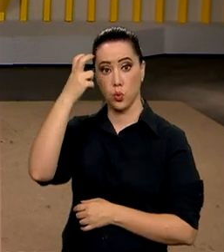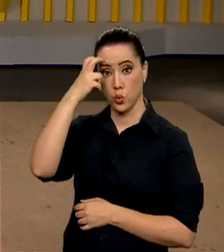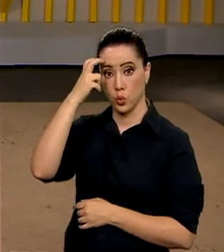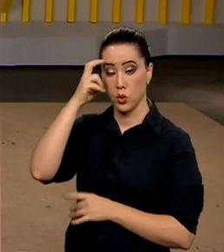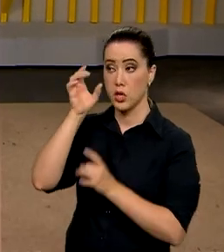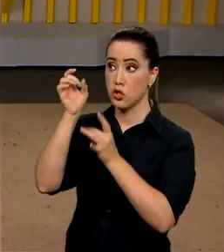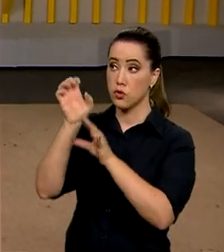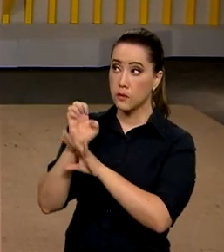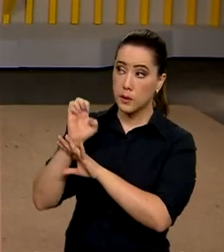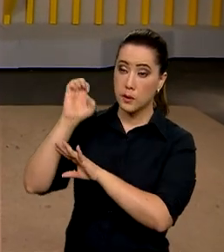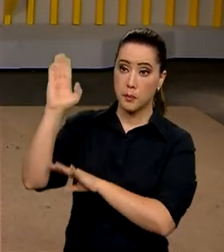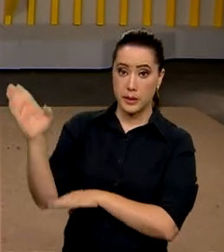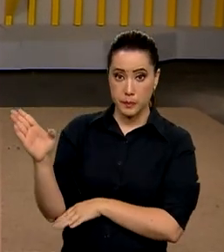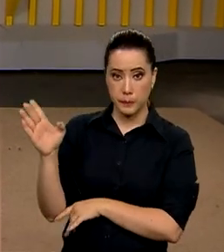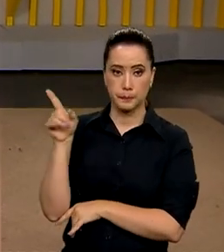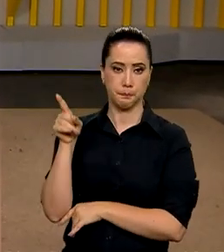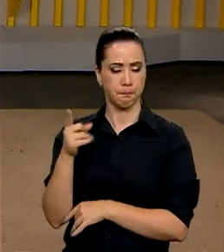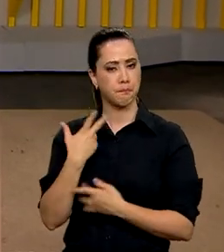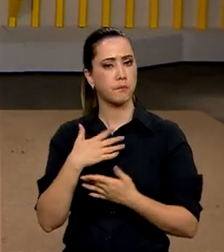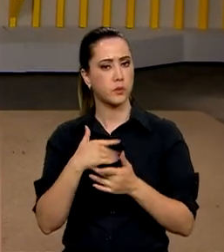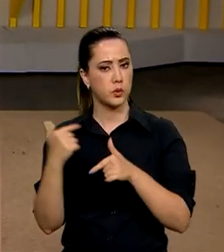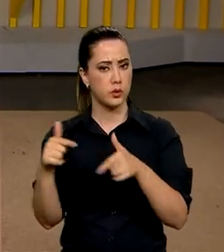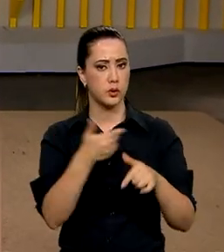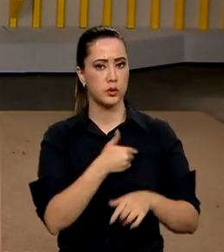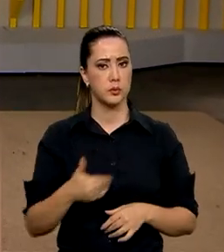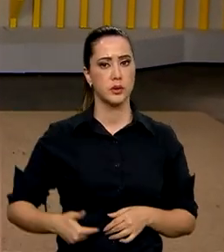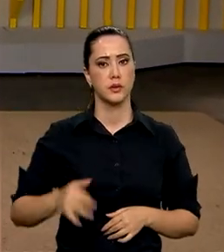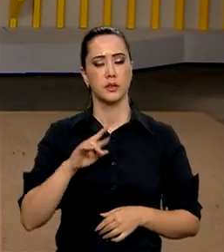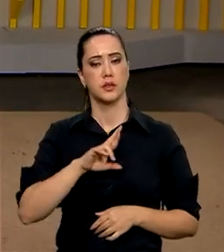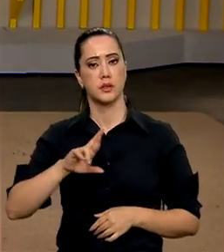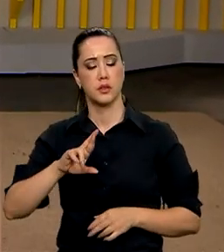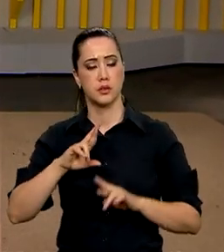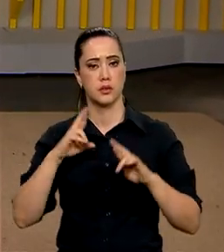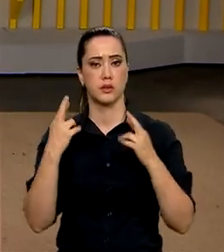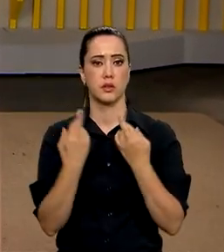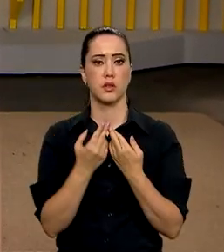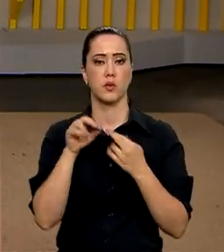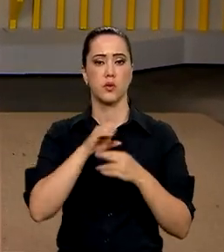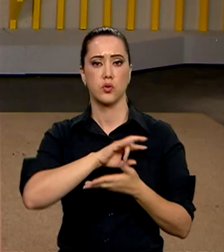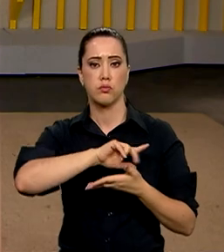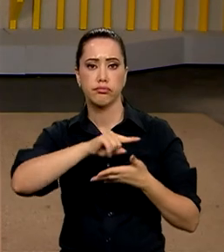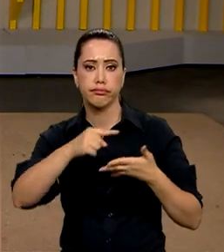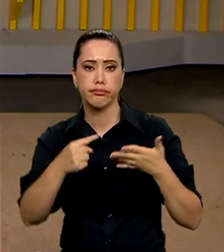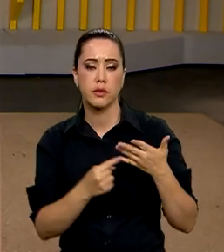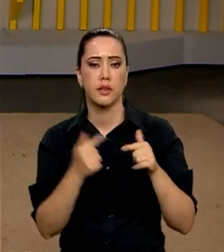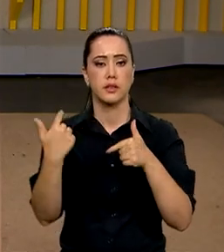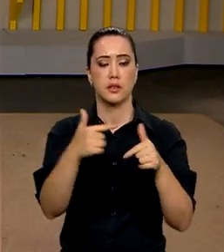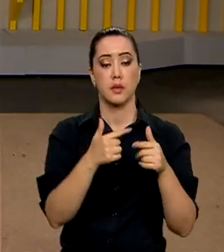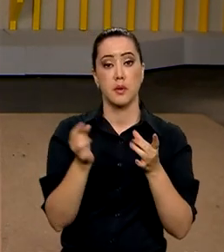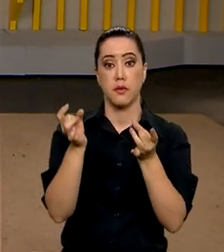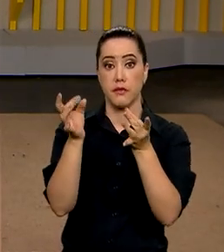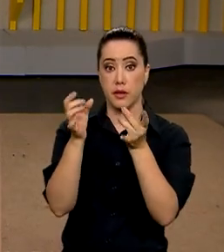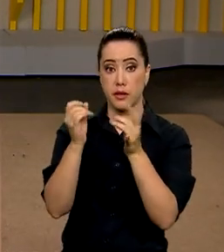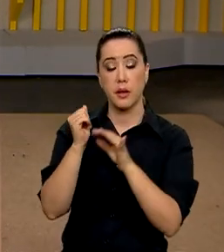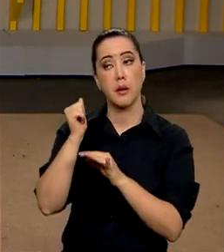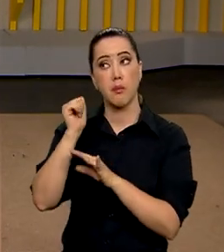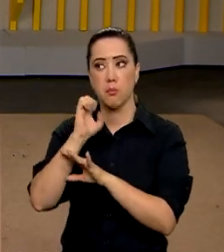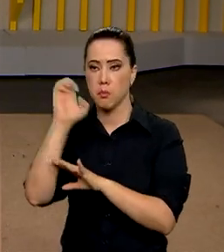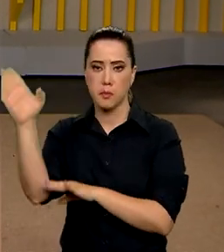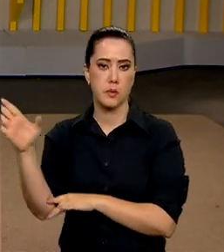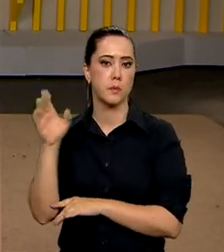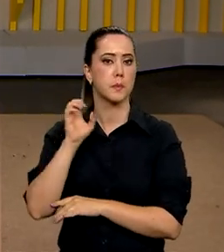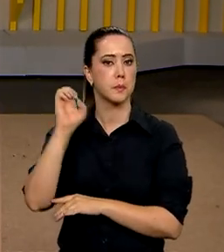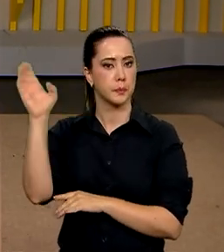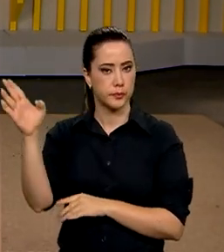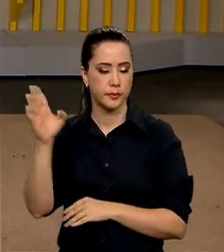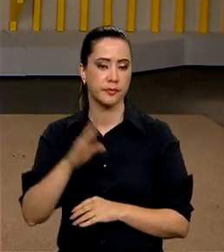Exportadora. A iniciativa do governo federal reúne uma série de medidas para incentivar quem busca vender além das fronteiras